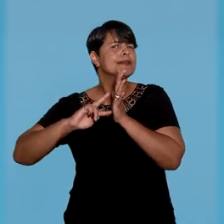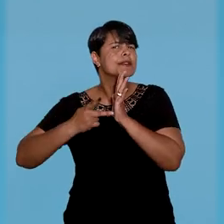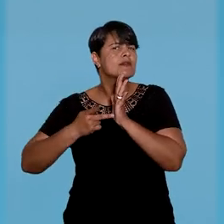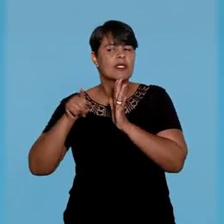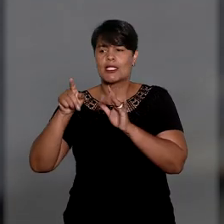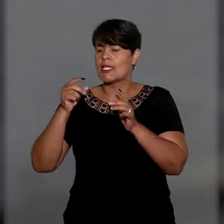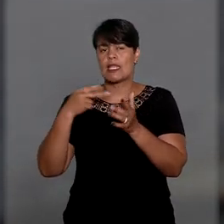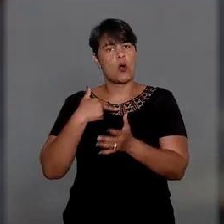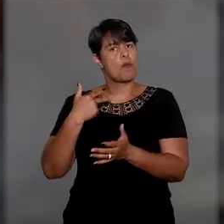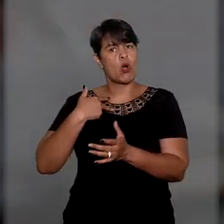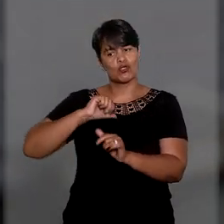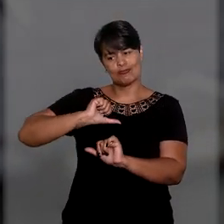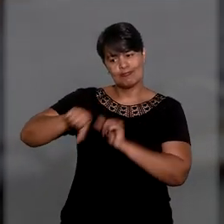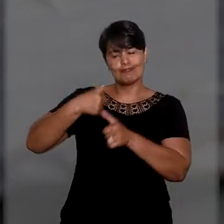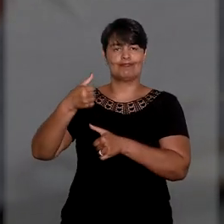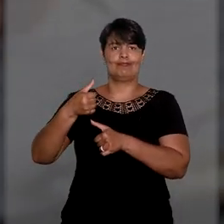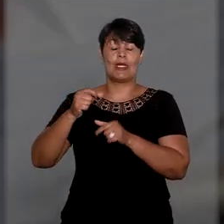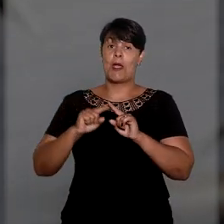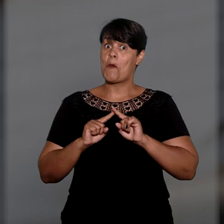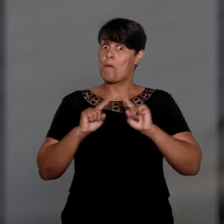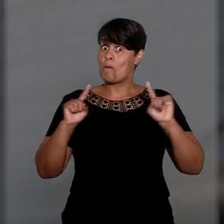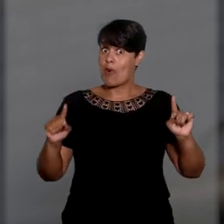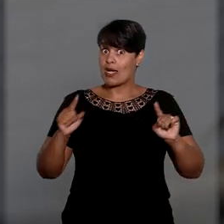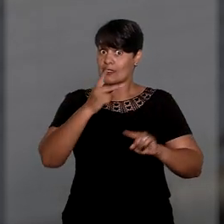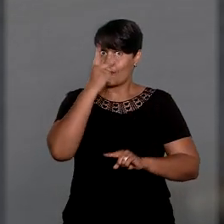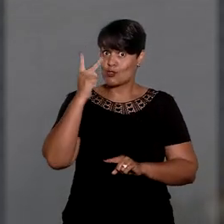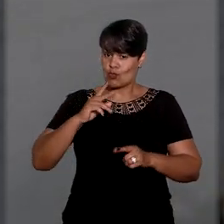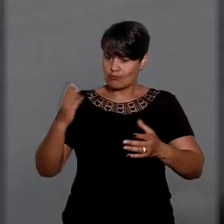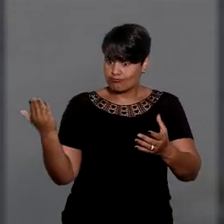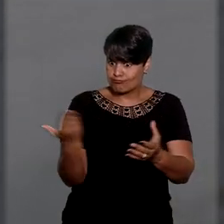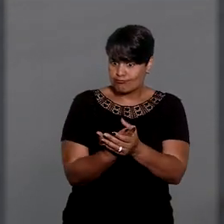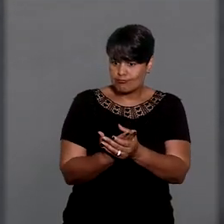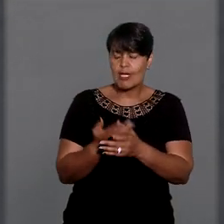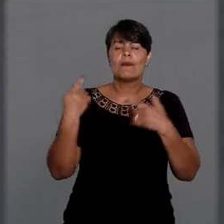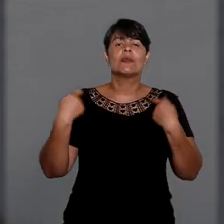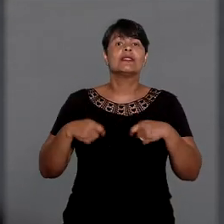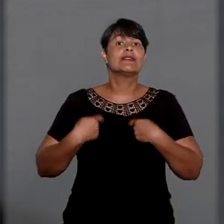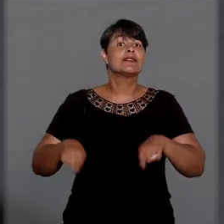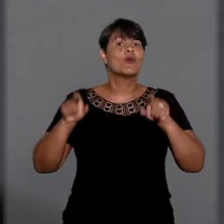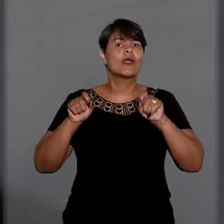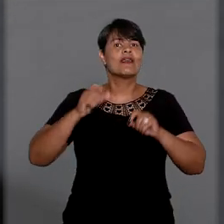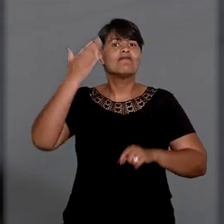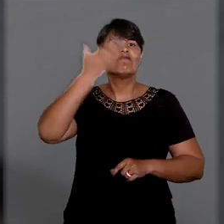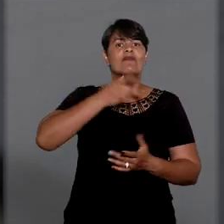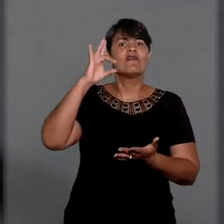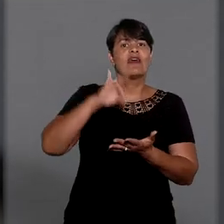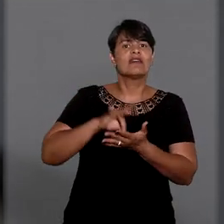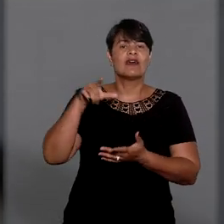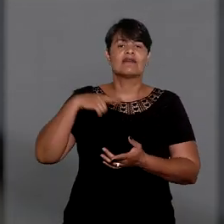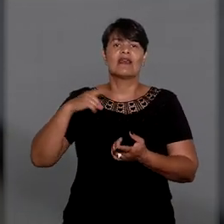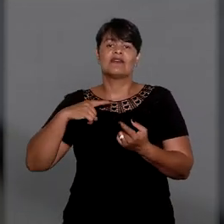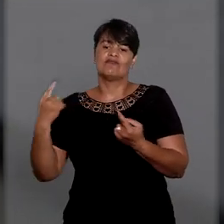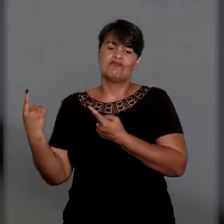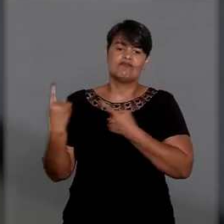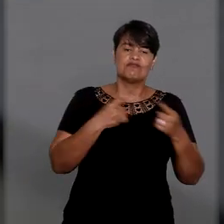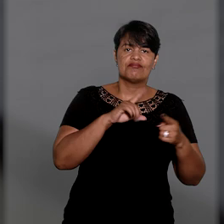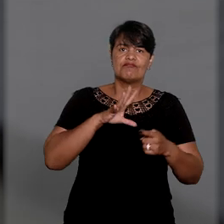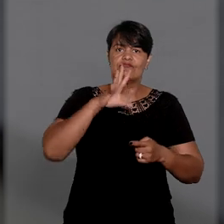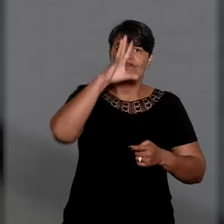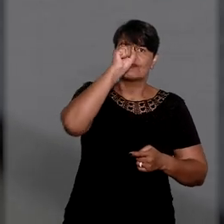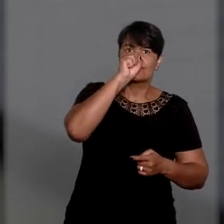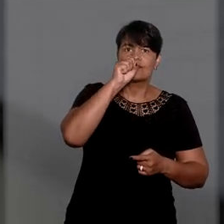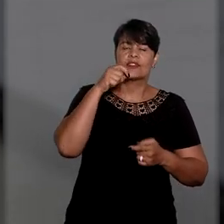constitucional, mas para ser impetrado é necessário que haja lesão ou ameaça efetiva a direito